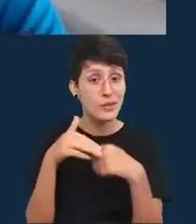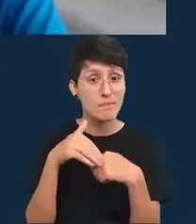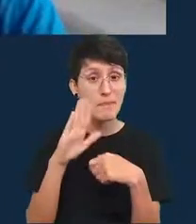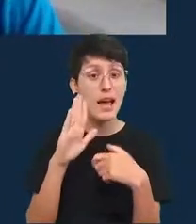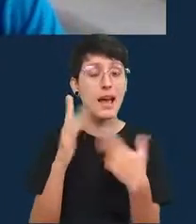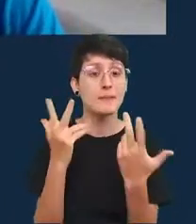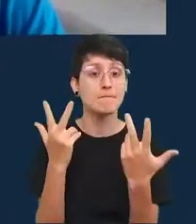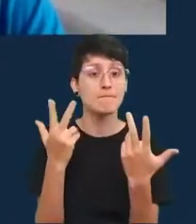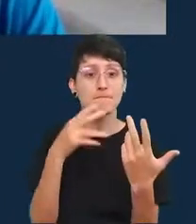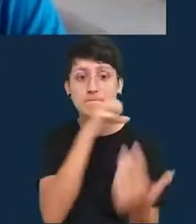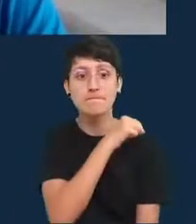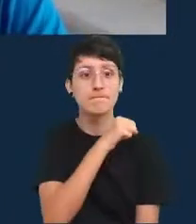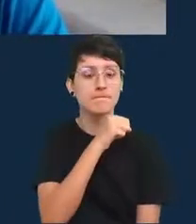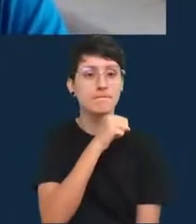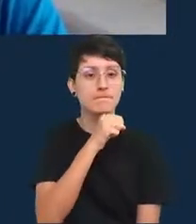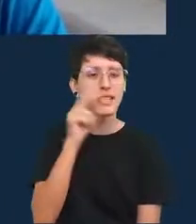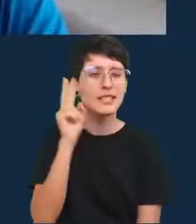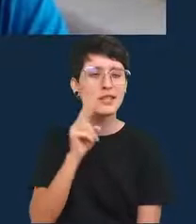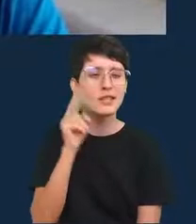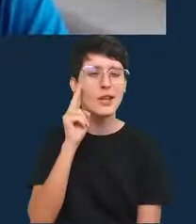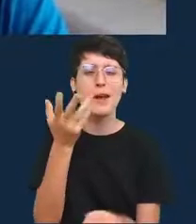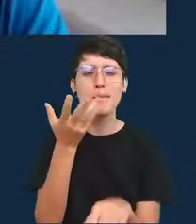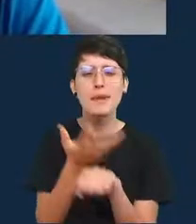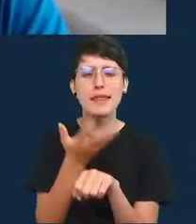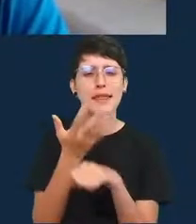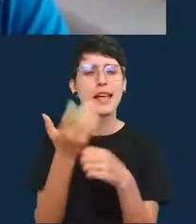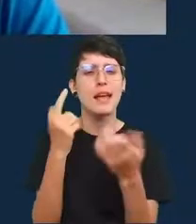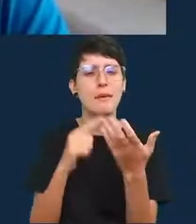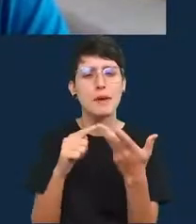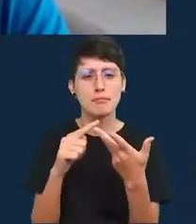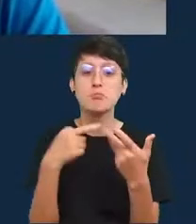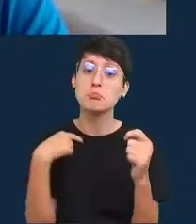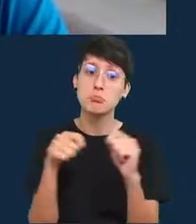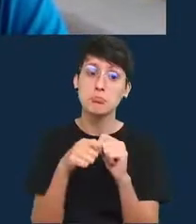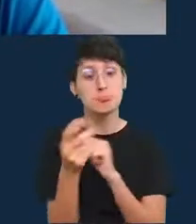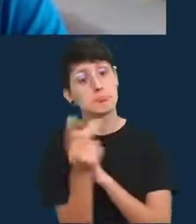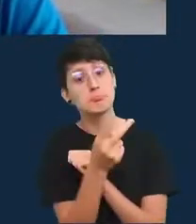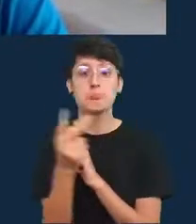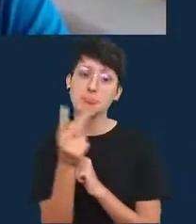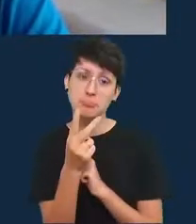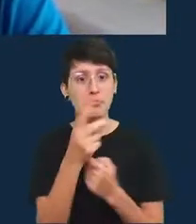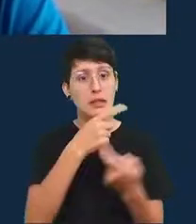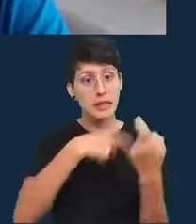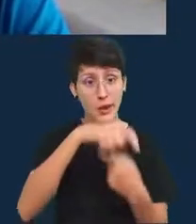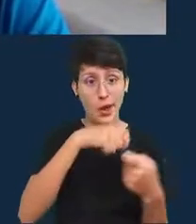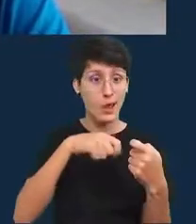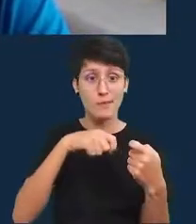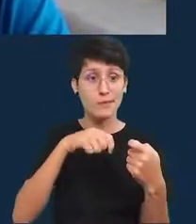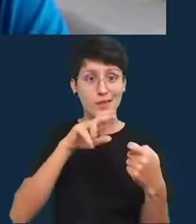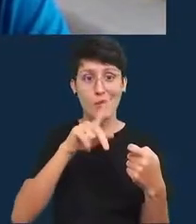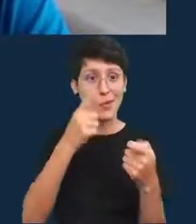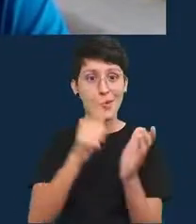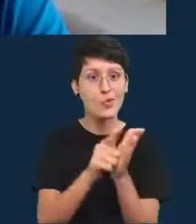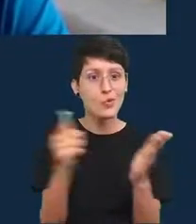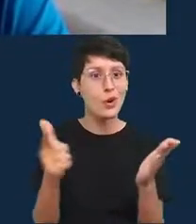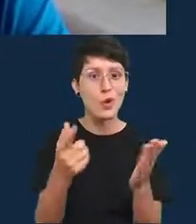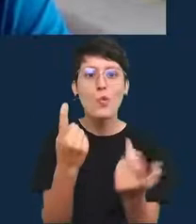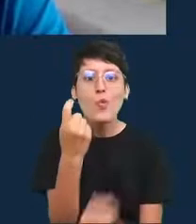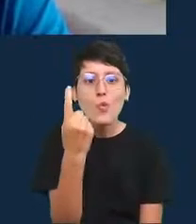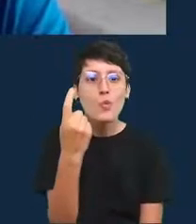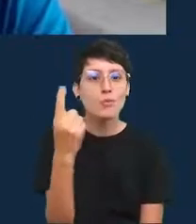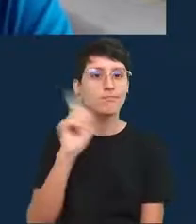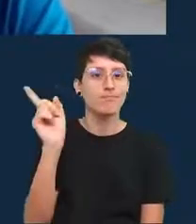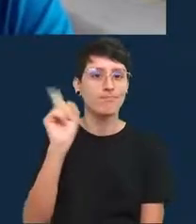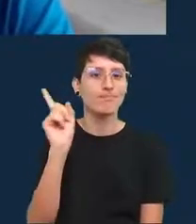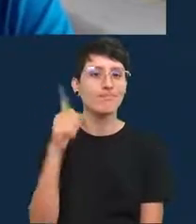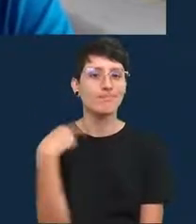rápidas histórias matérias etc a gente faz os dois na verdade o The Economist não é um jornal diário nós